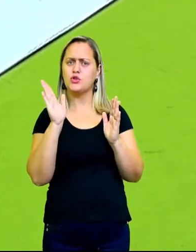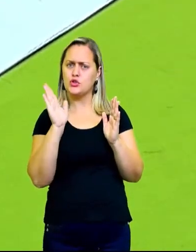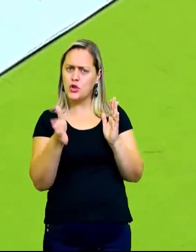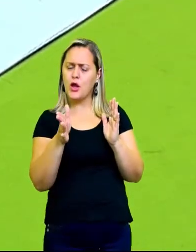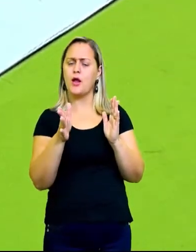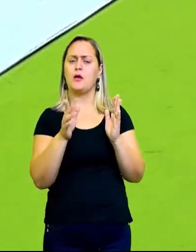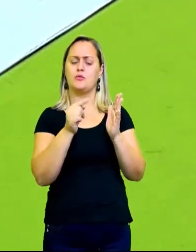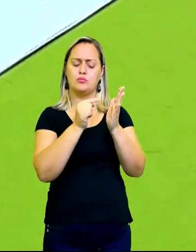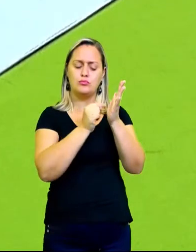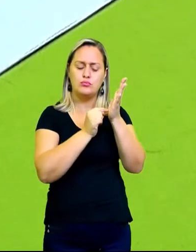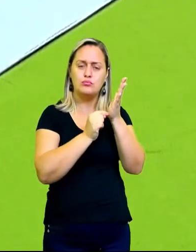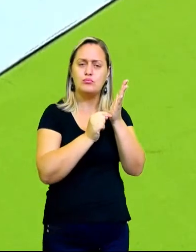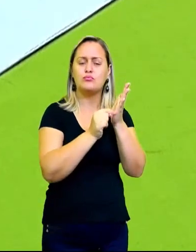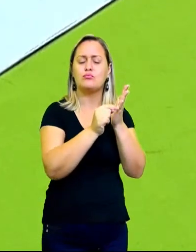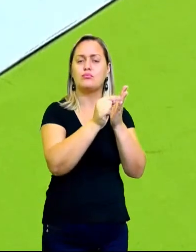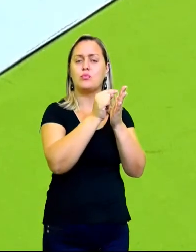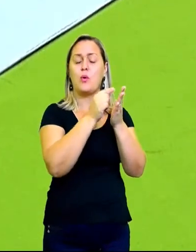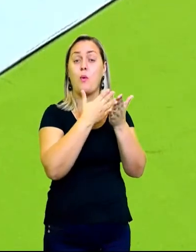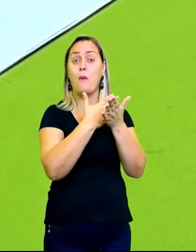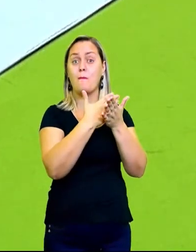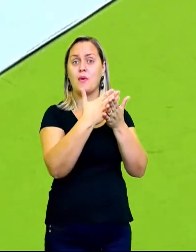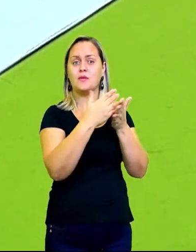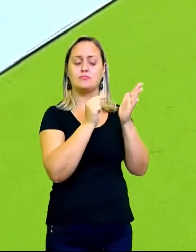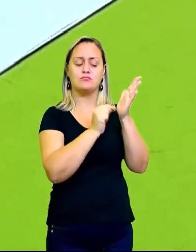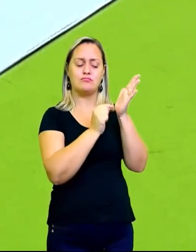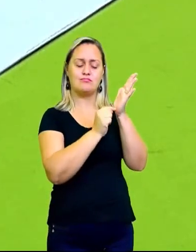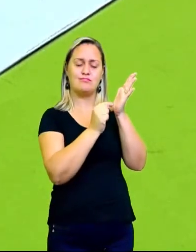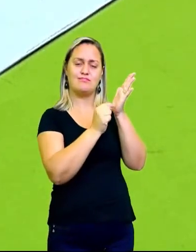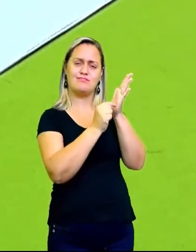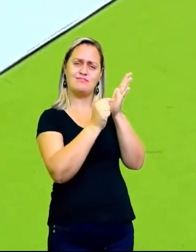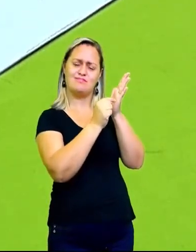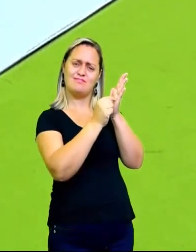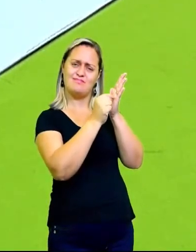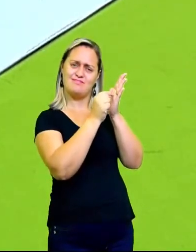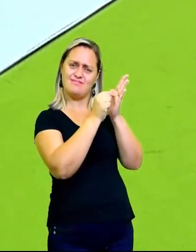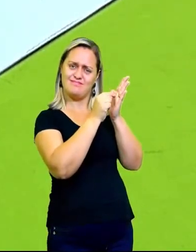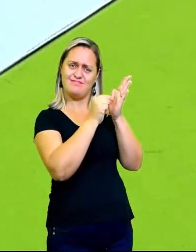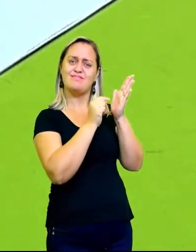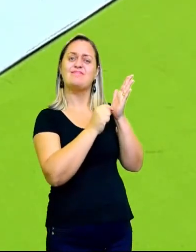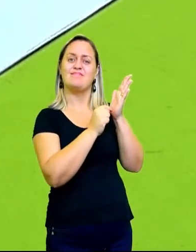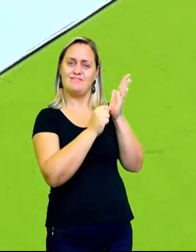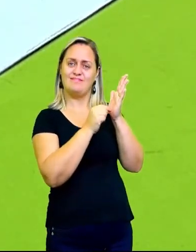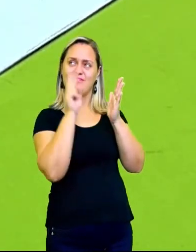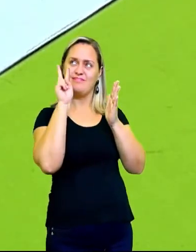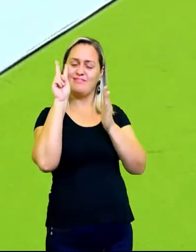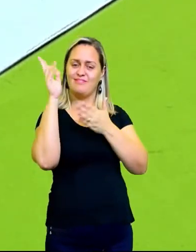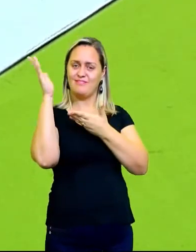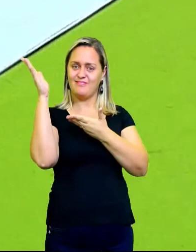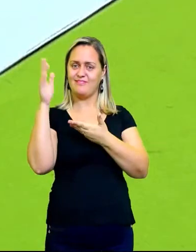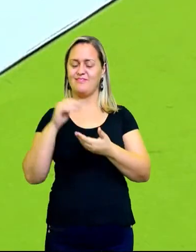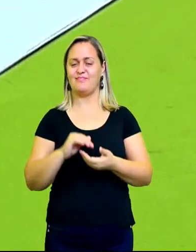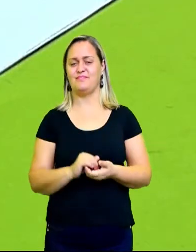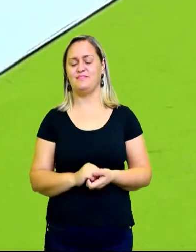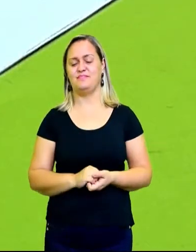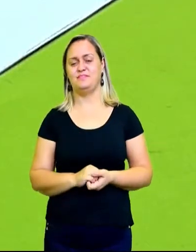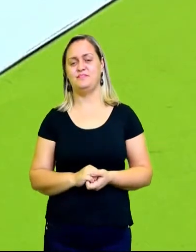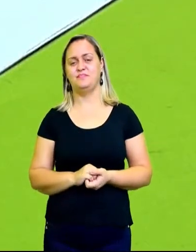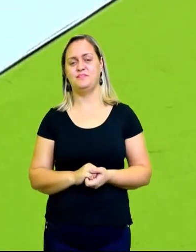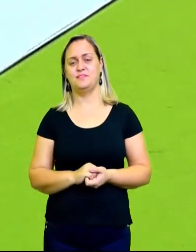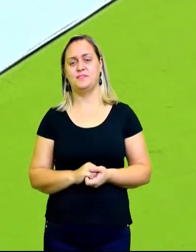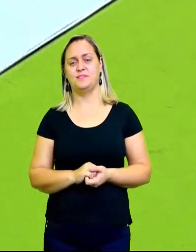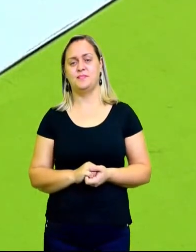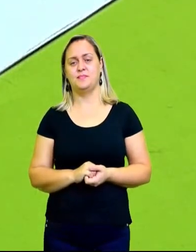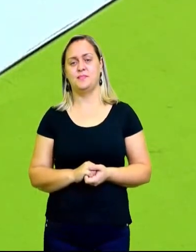Vou fazer um pontilhado. O interessante dessa atividade, desse exercício, é que o produto final, quando